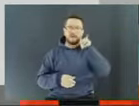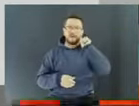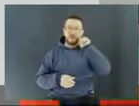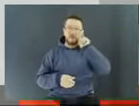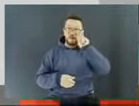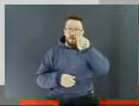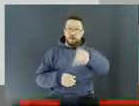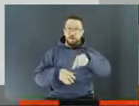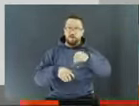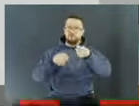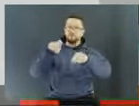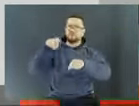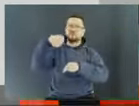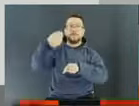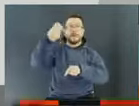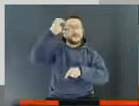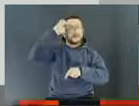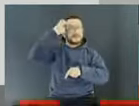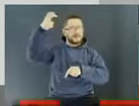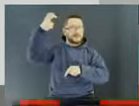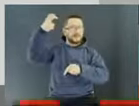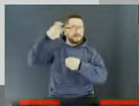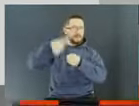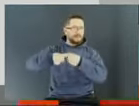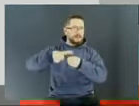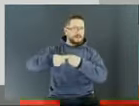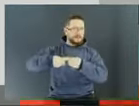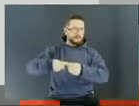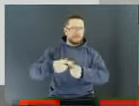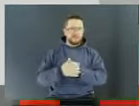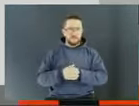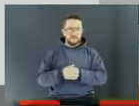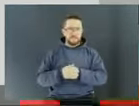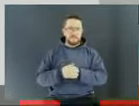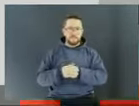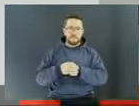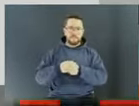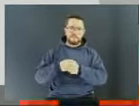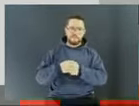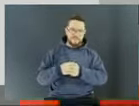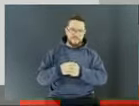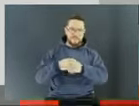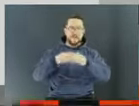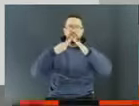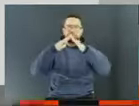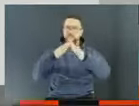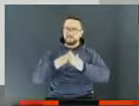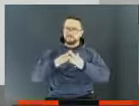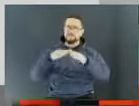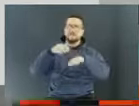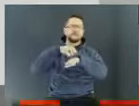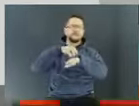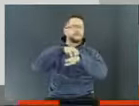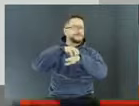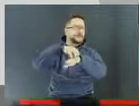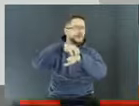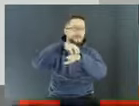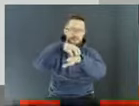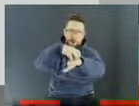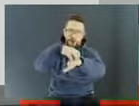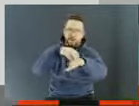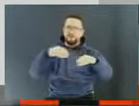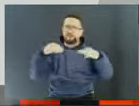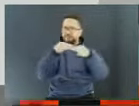inteligente. Em Curitiba, essa conexão moradia, trabalho, transporte, justamente nos setores estruturais,